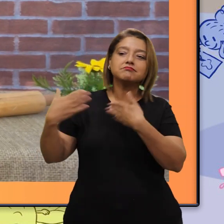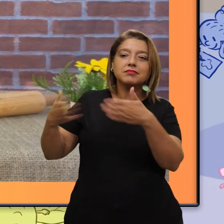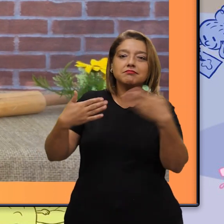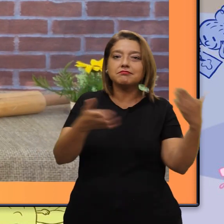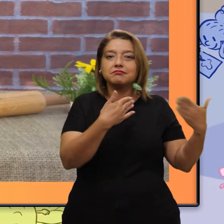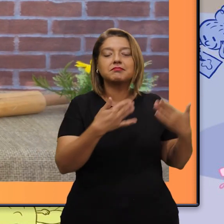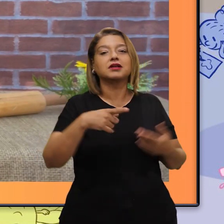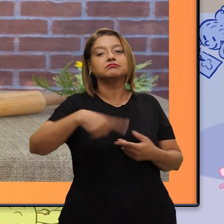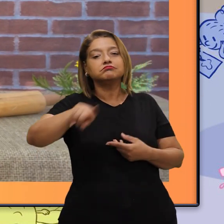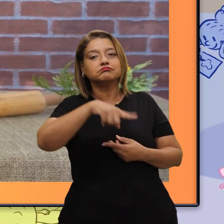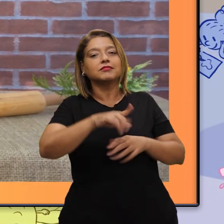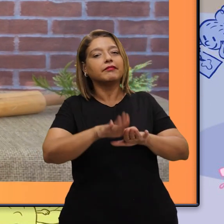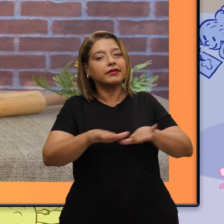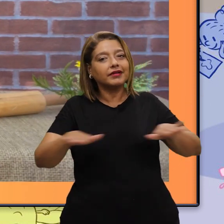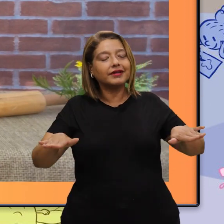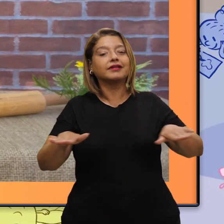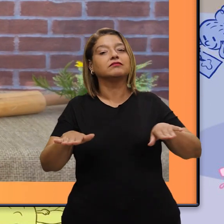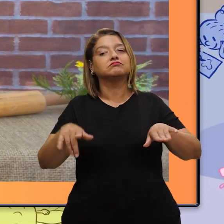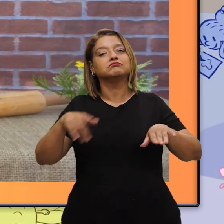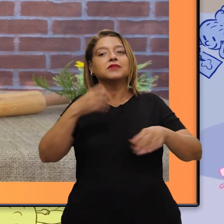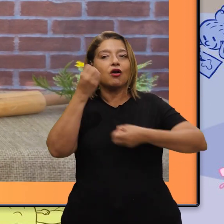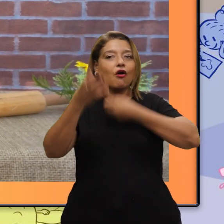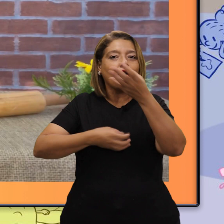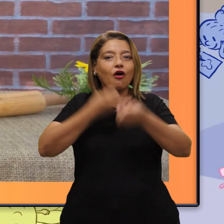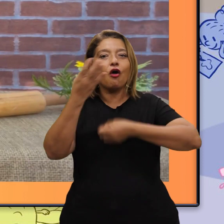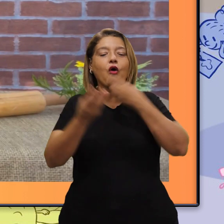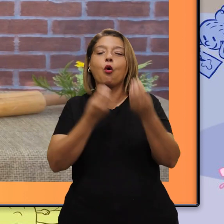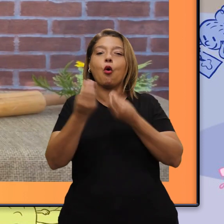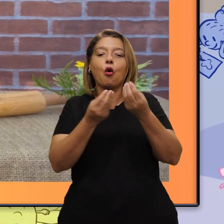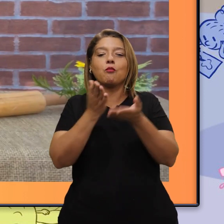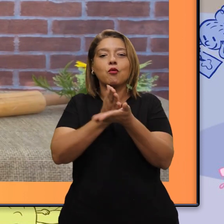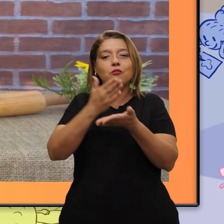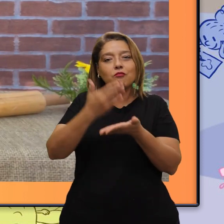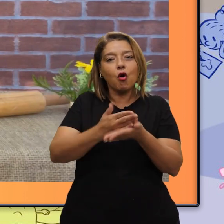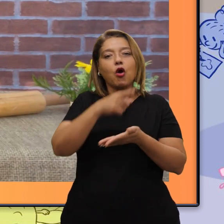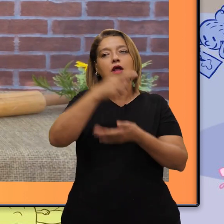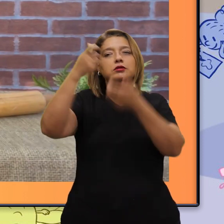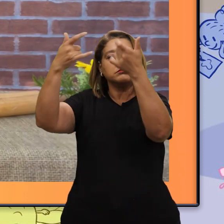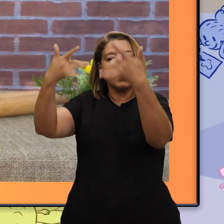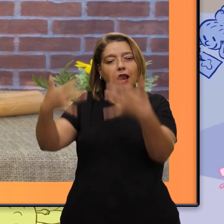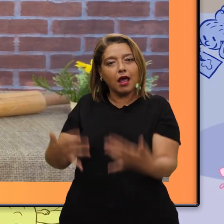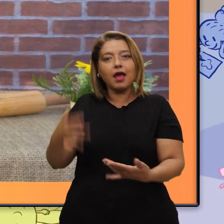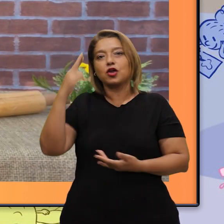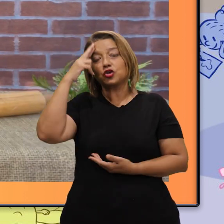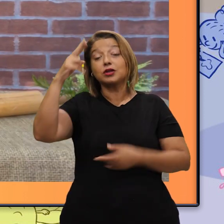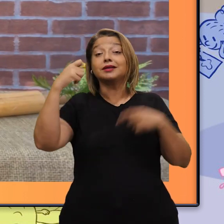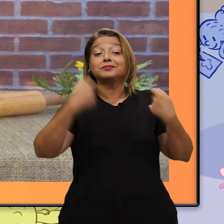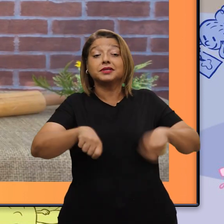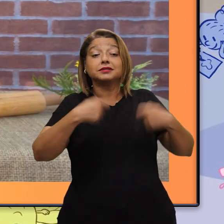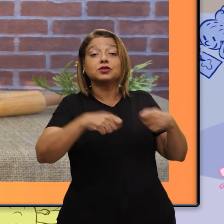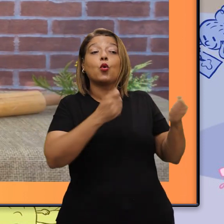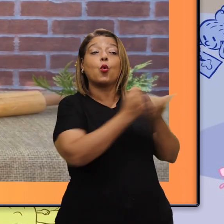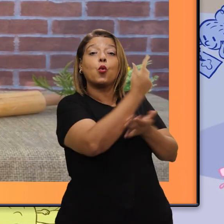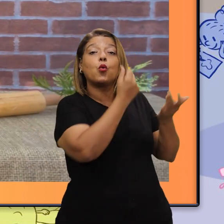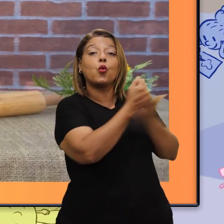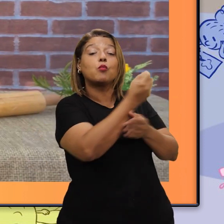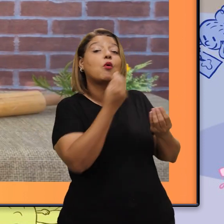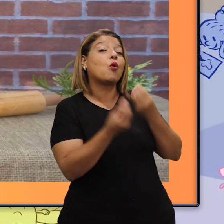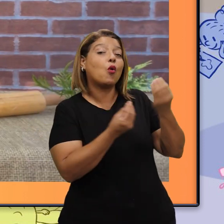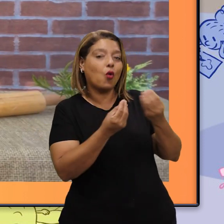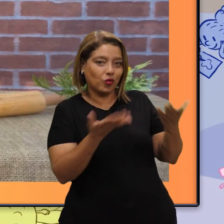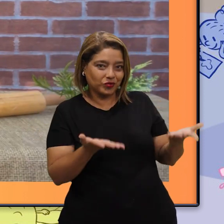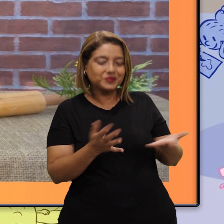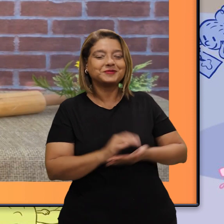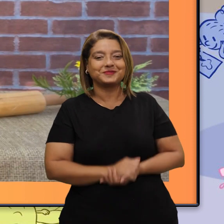roda de conversa, né? Em que as crianças falaram sobre esse bolo para a diretora, os produtos que